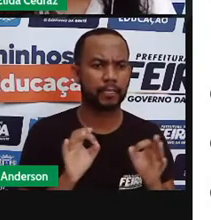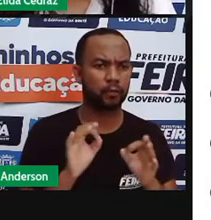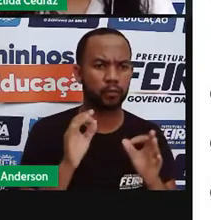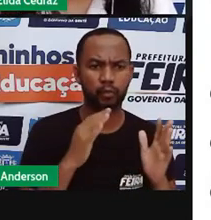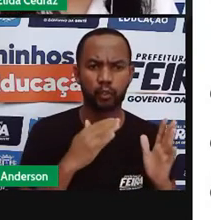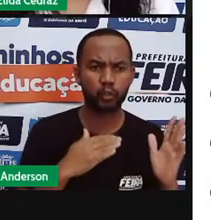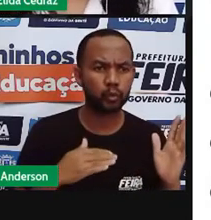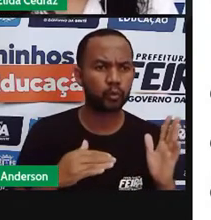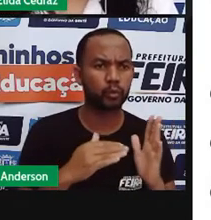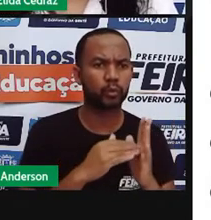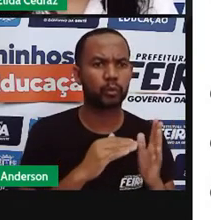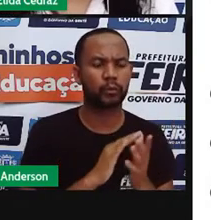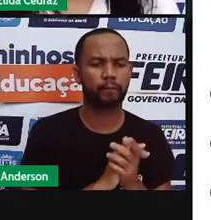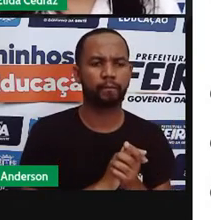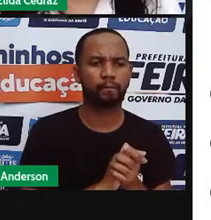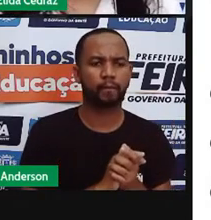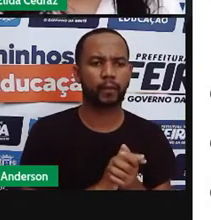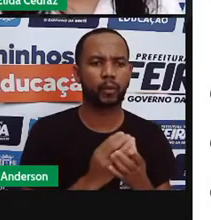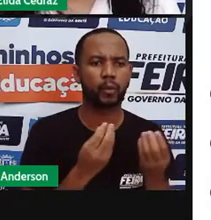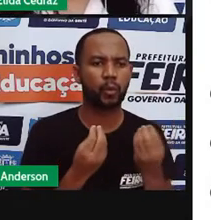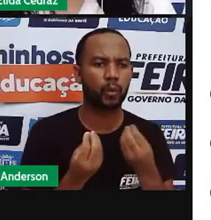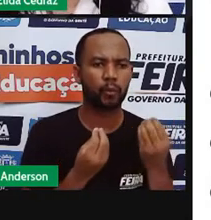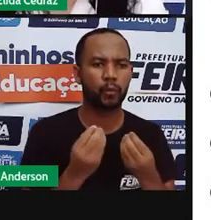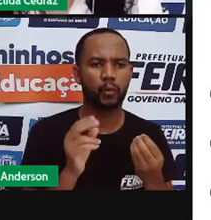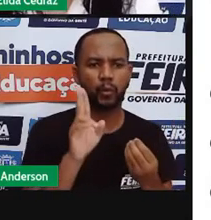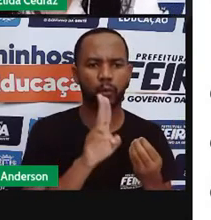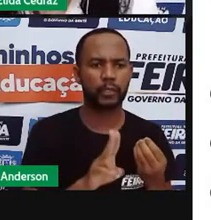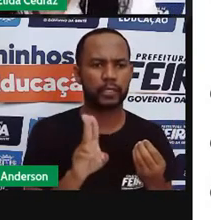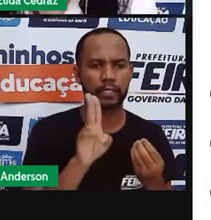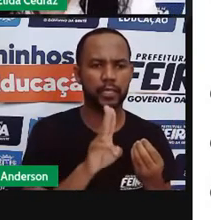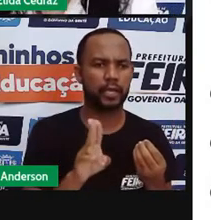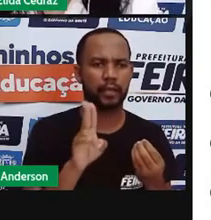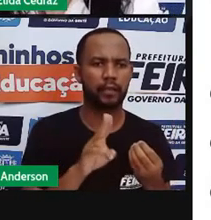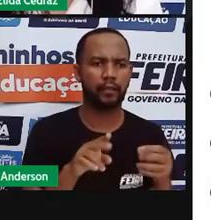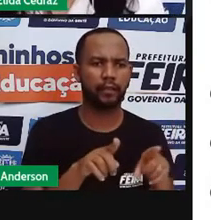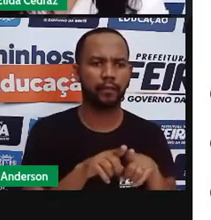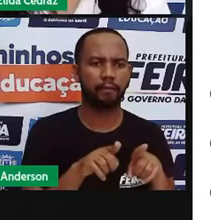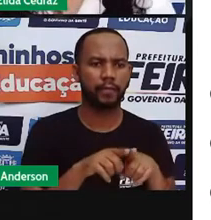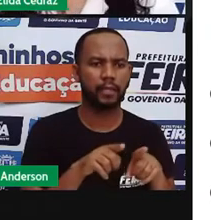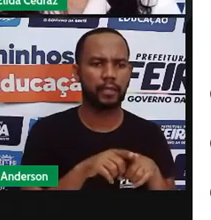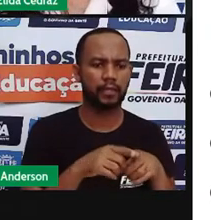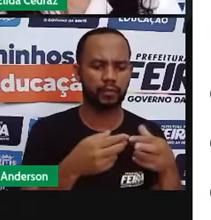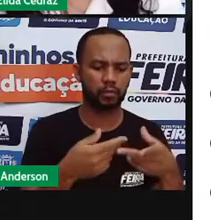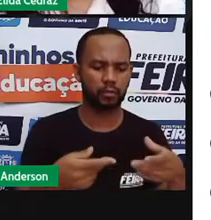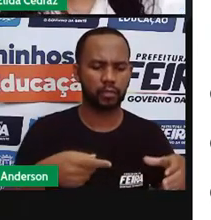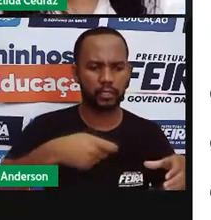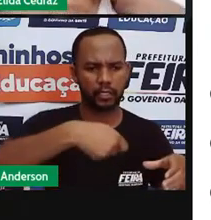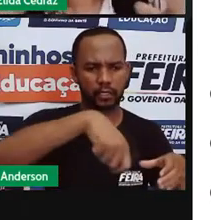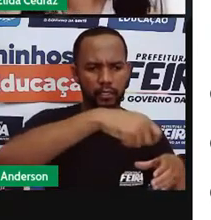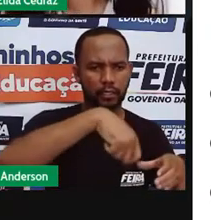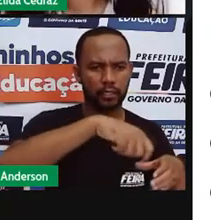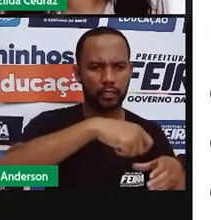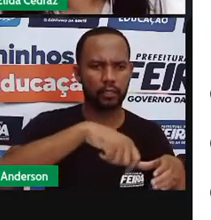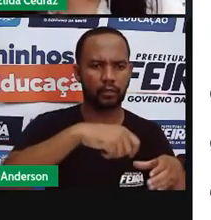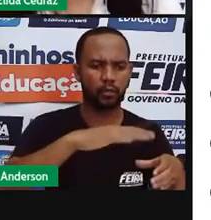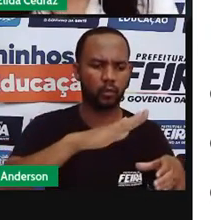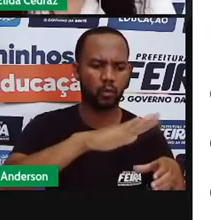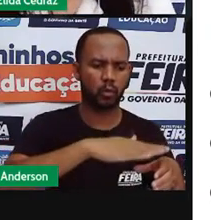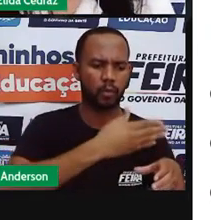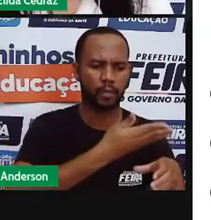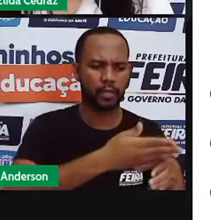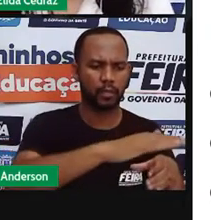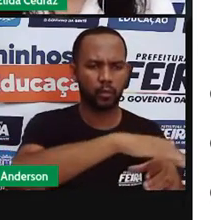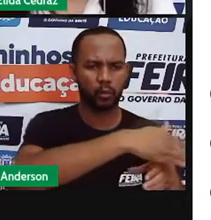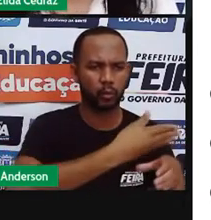ingredientes que nós iremos utilizar. Os ingredientes da massa, os ingredientes de uma cobertura,